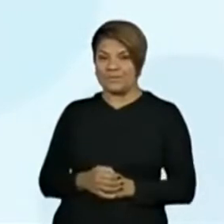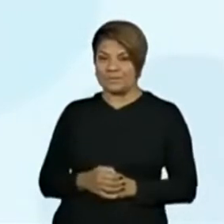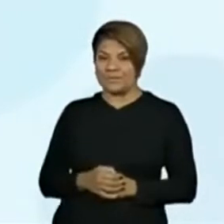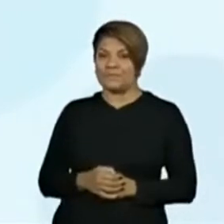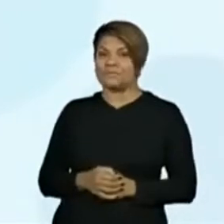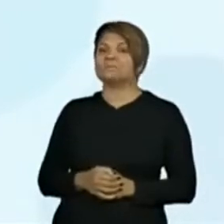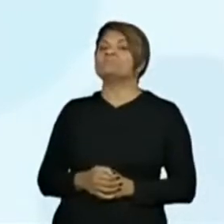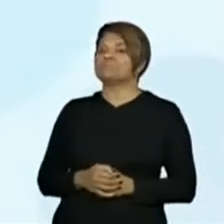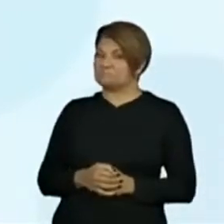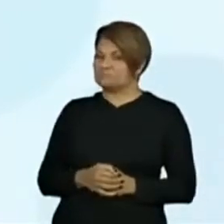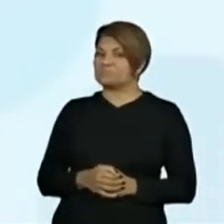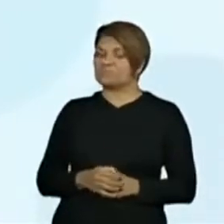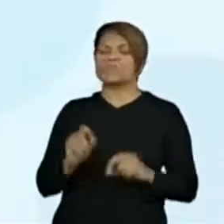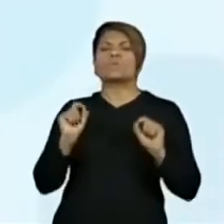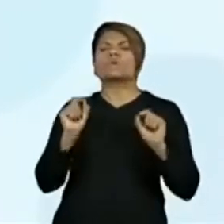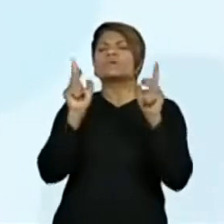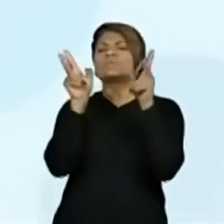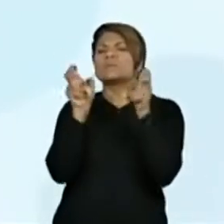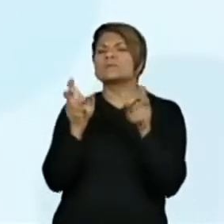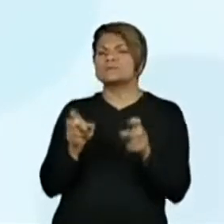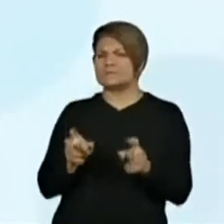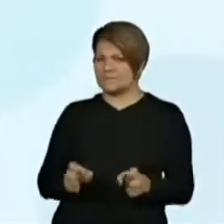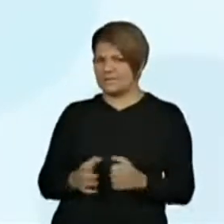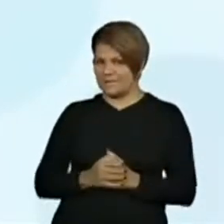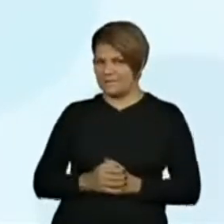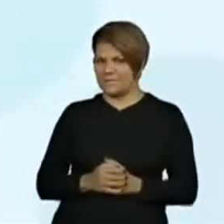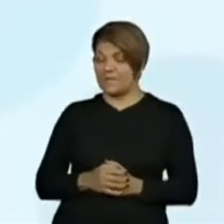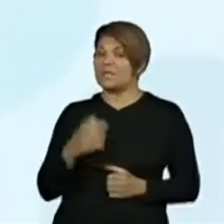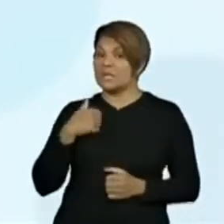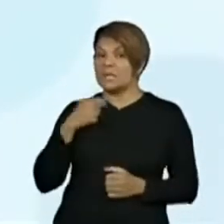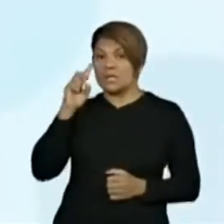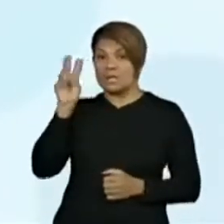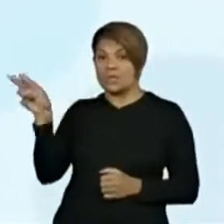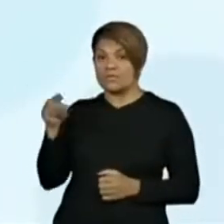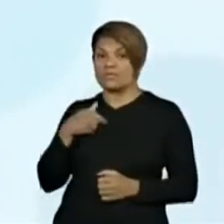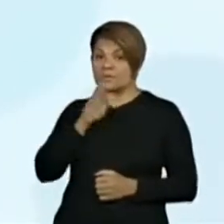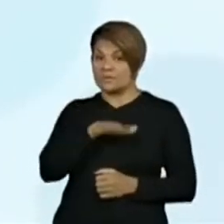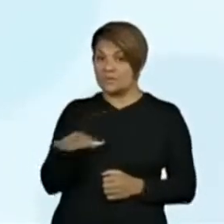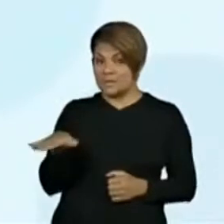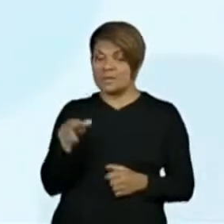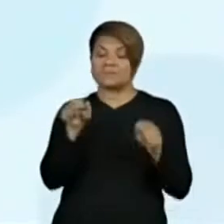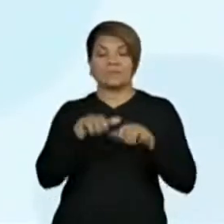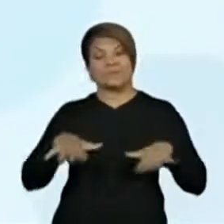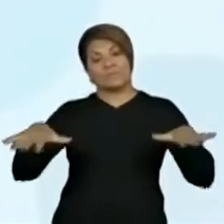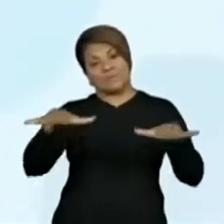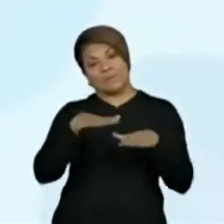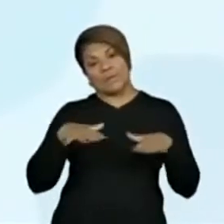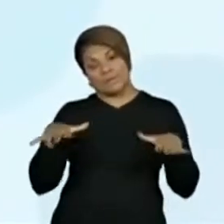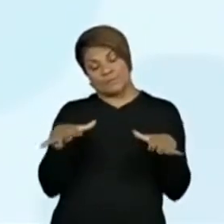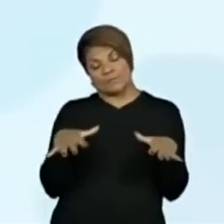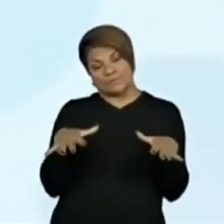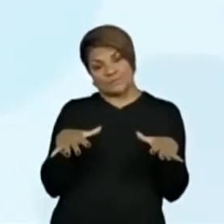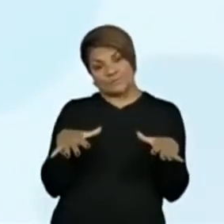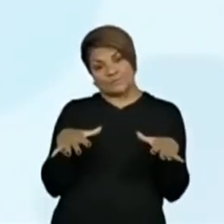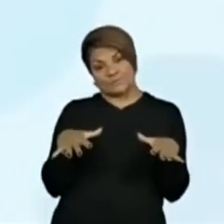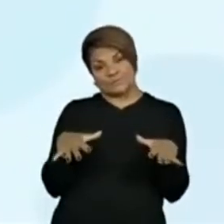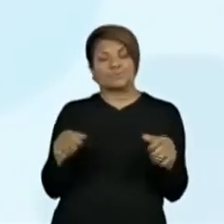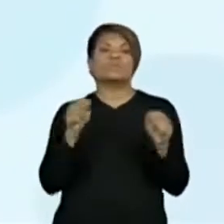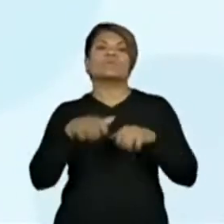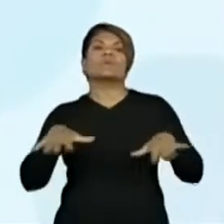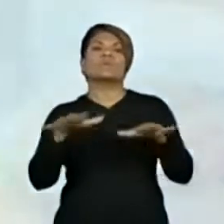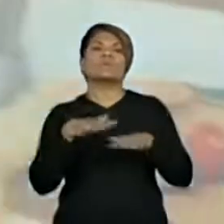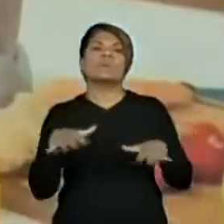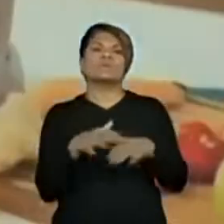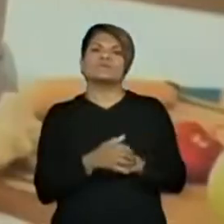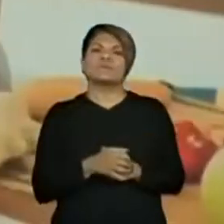Estão notando. O que vocês percebem aí? Eu já vi uma criança. Eu já vi o ambiente. Que ambiente você viu, Nós